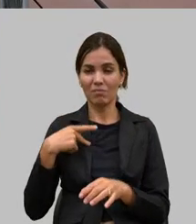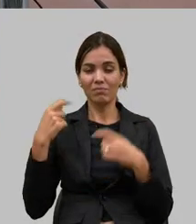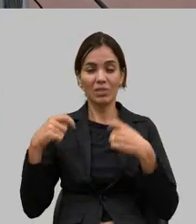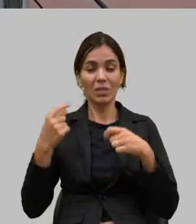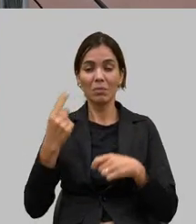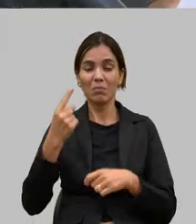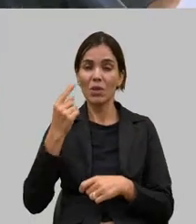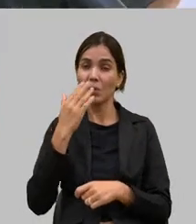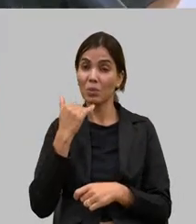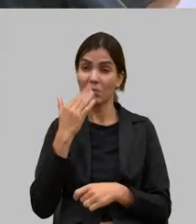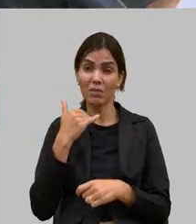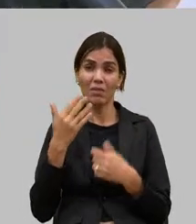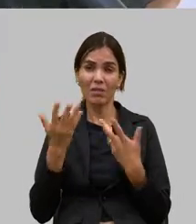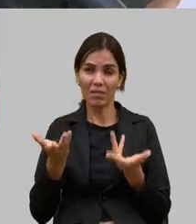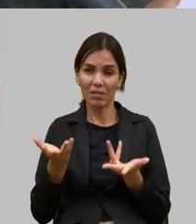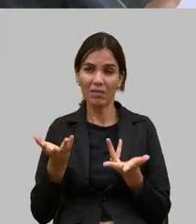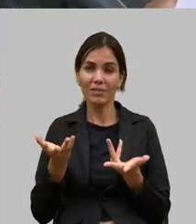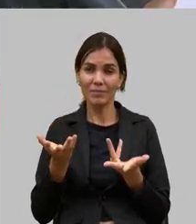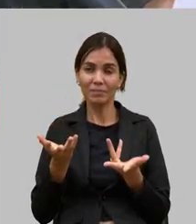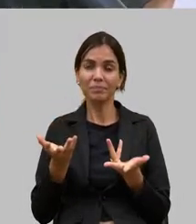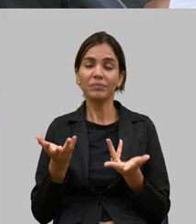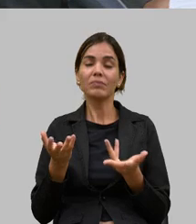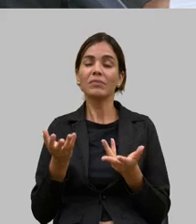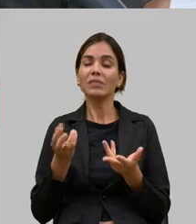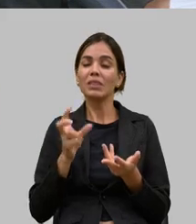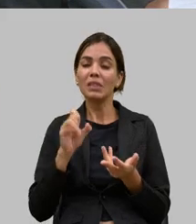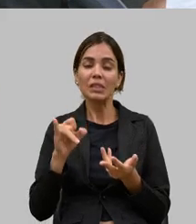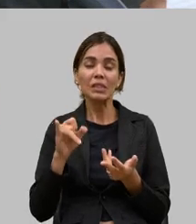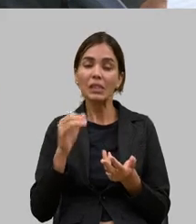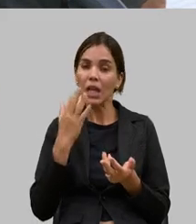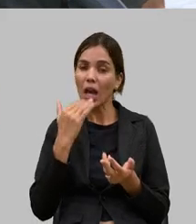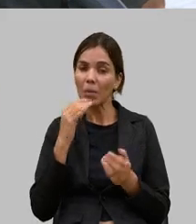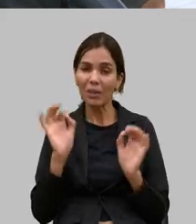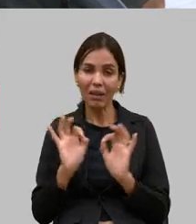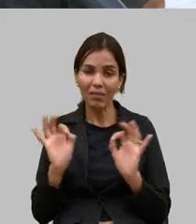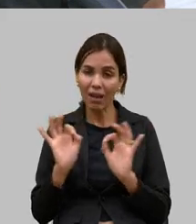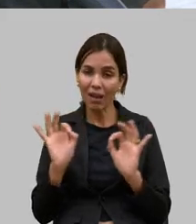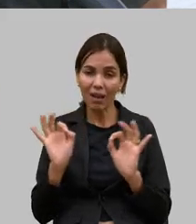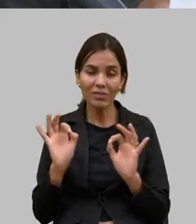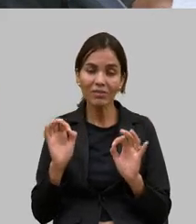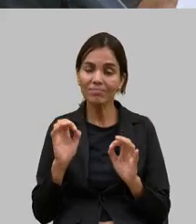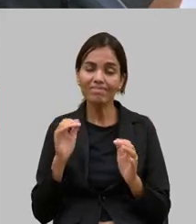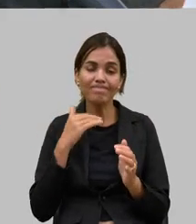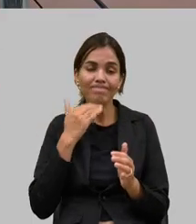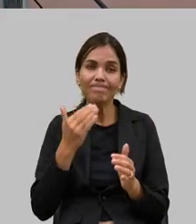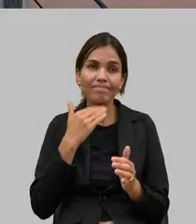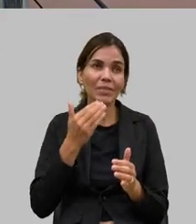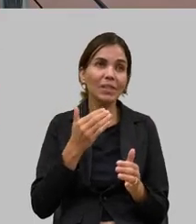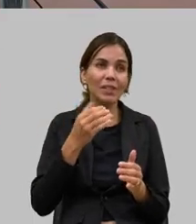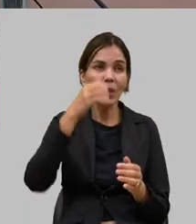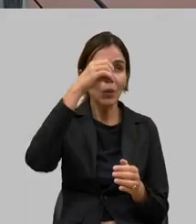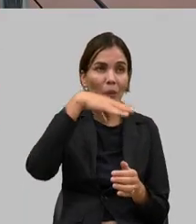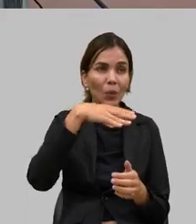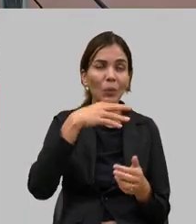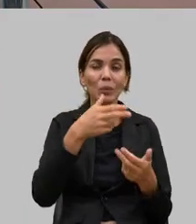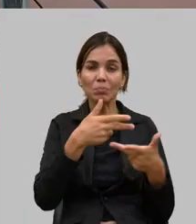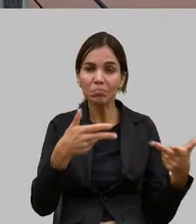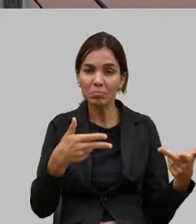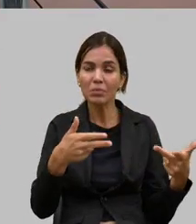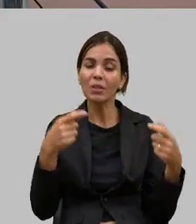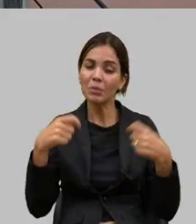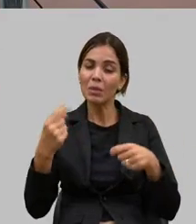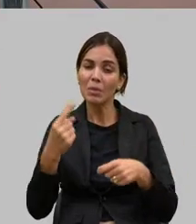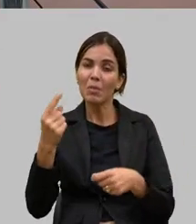alimentarmos não adianta viver bebendo água e acendendo a luz que nós não vamos para frente e aí sim eu entendo que essa utilidade pública